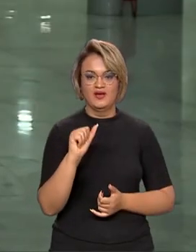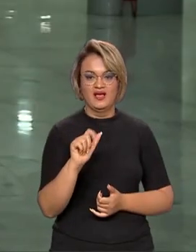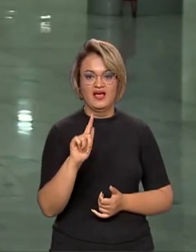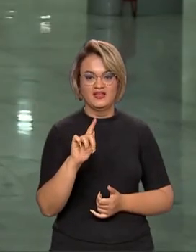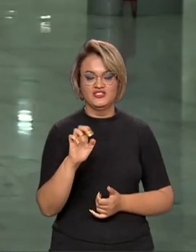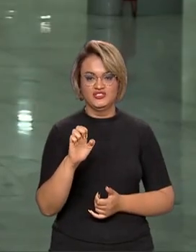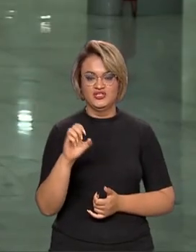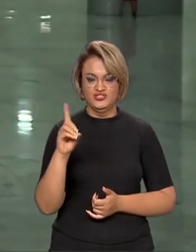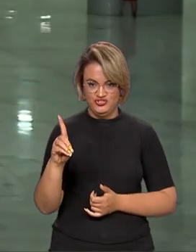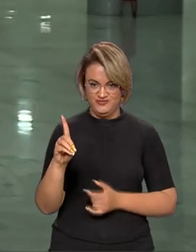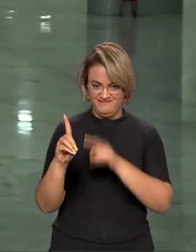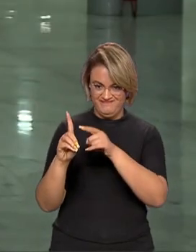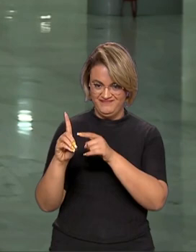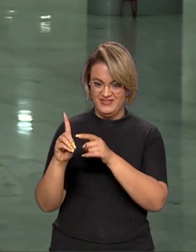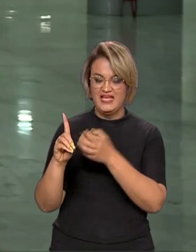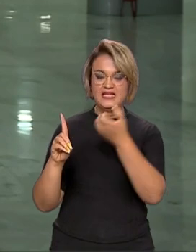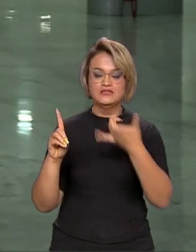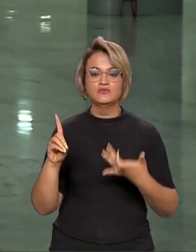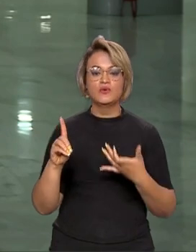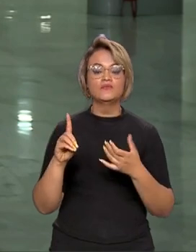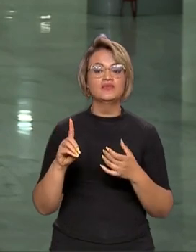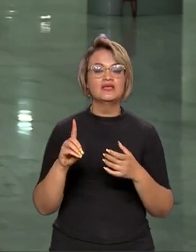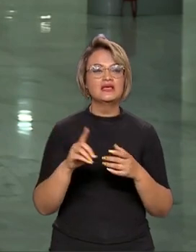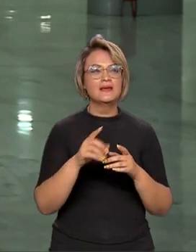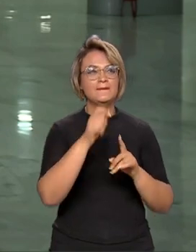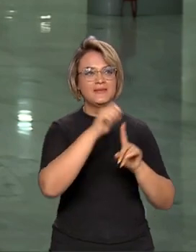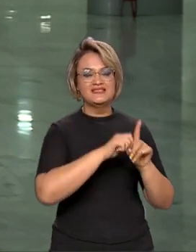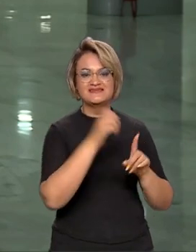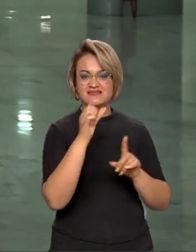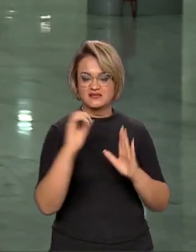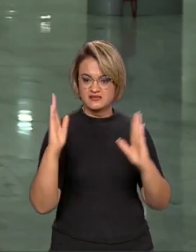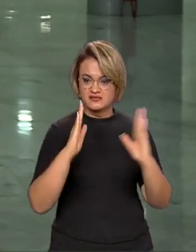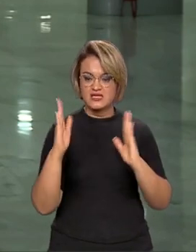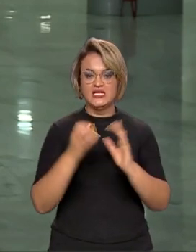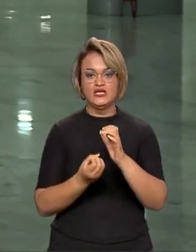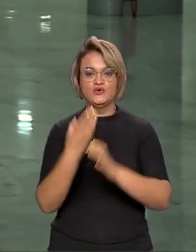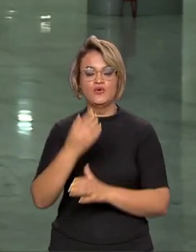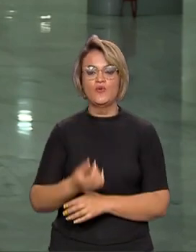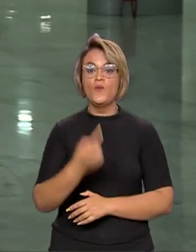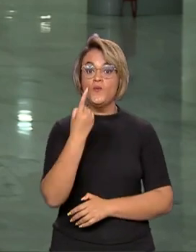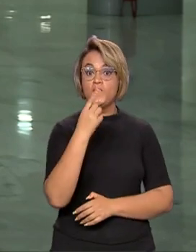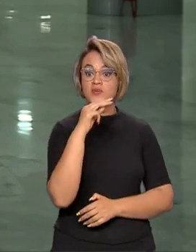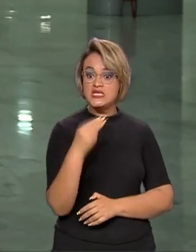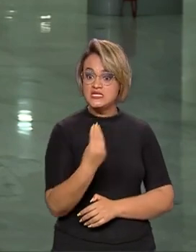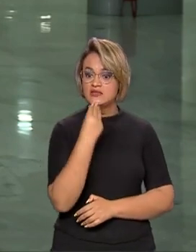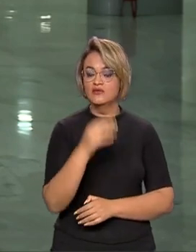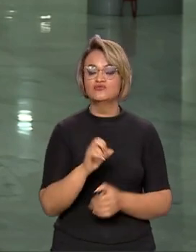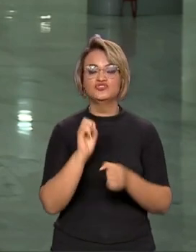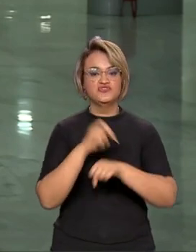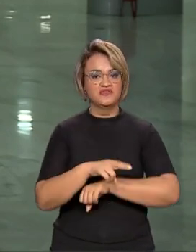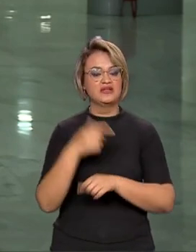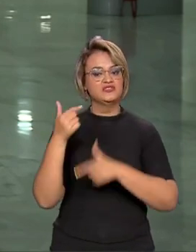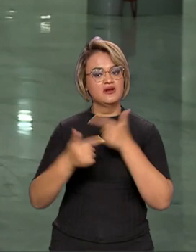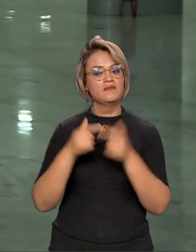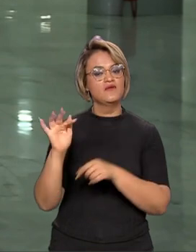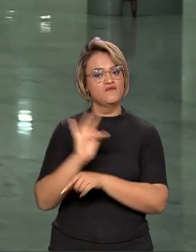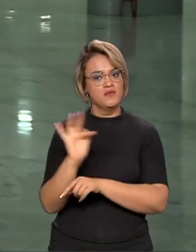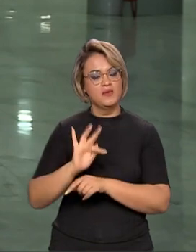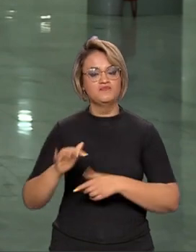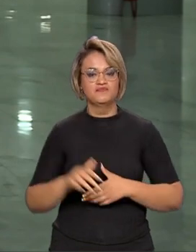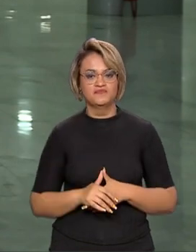Empregados e Desempregados, o CAGED, em seis meses, foram criadas mais de um milhão de vagas de emprego formal.